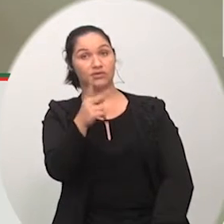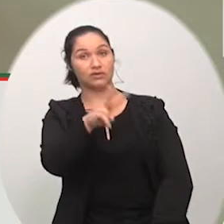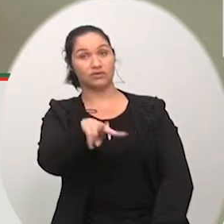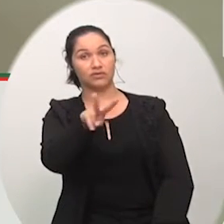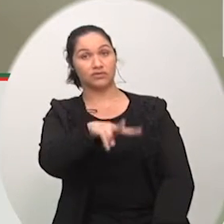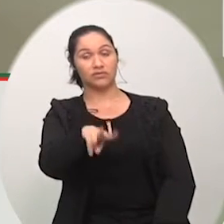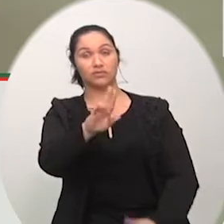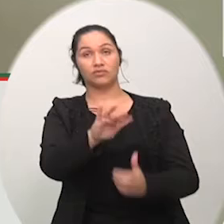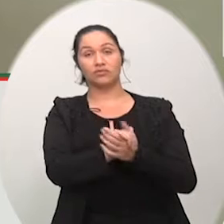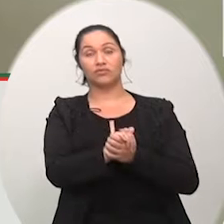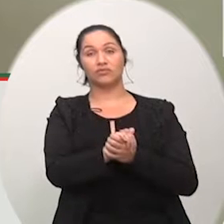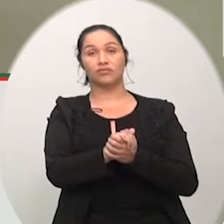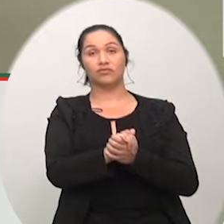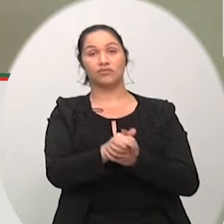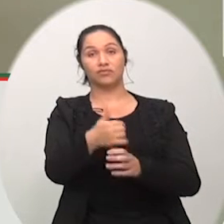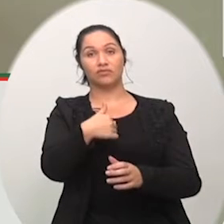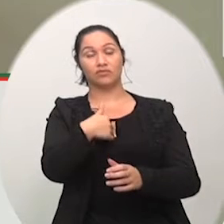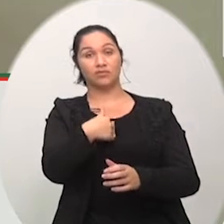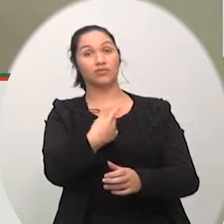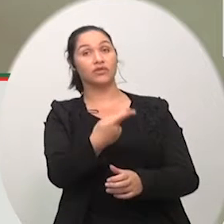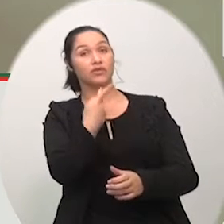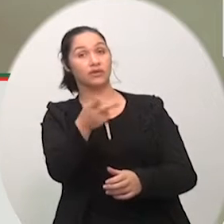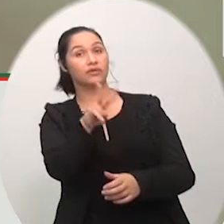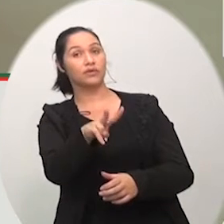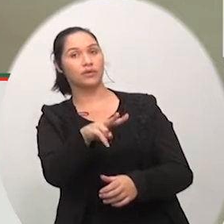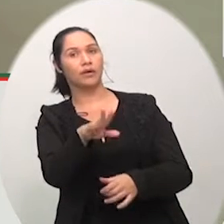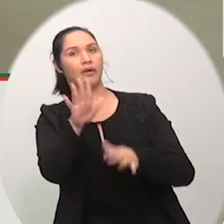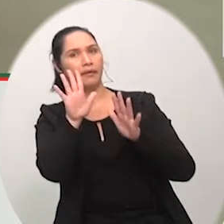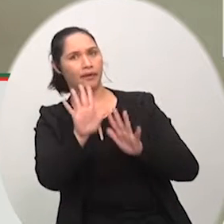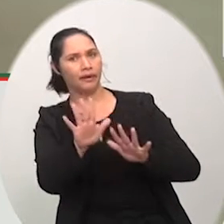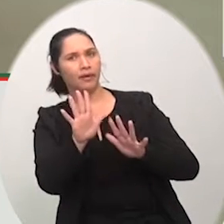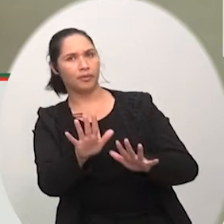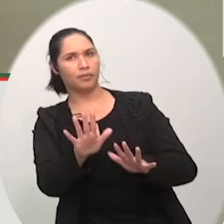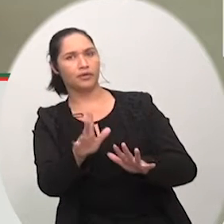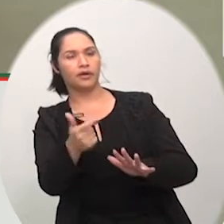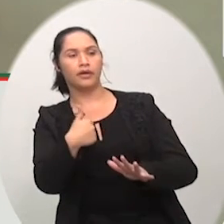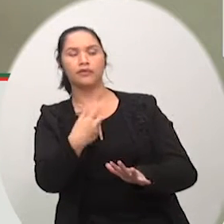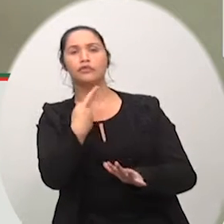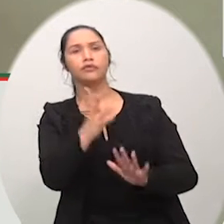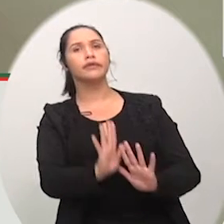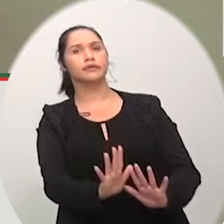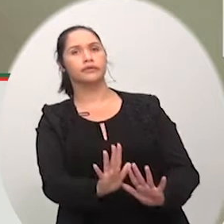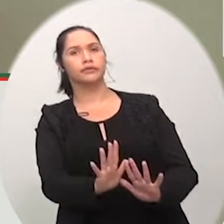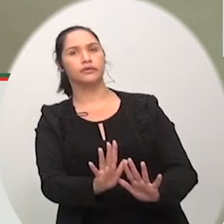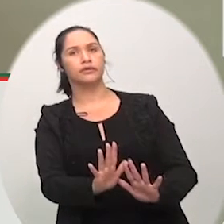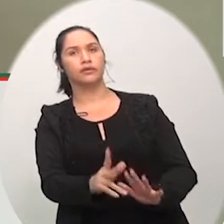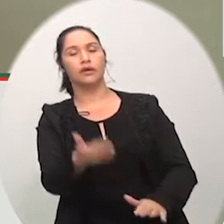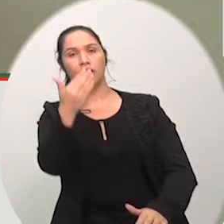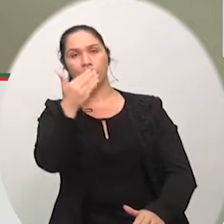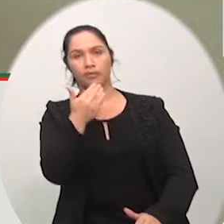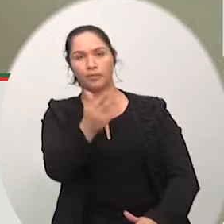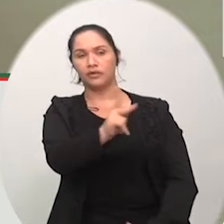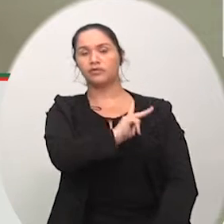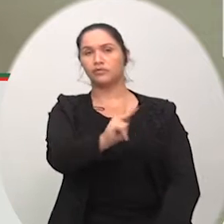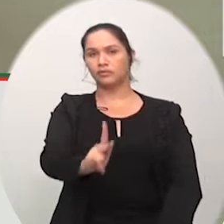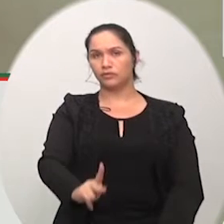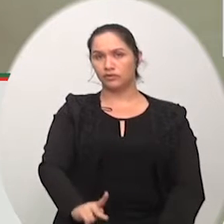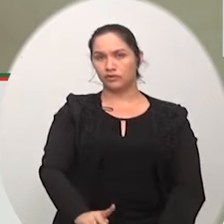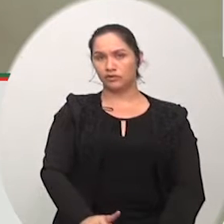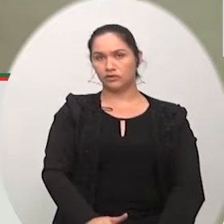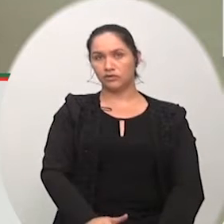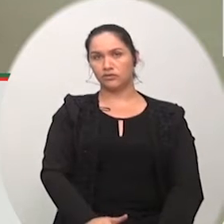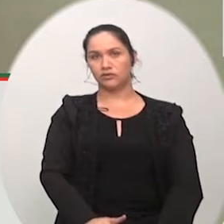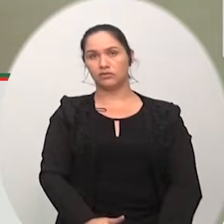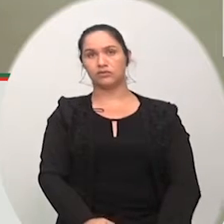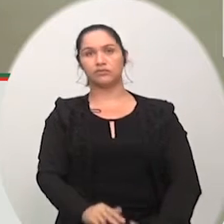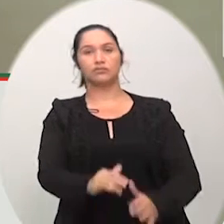contando com a ética estou falando vereador vossa excelência se mantenha no seu lugar enquanto estou falando eu peço presidente que reveja o meu